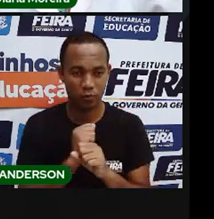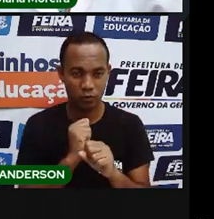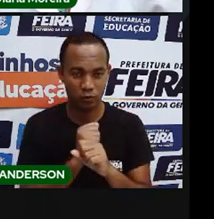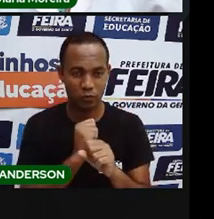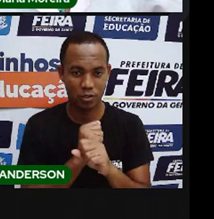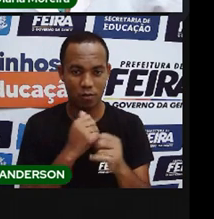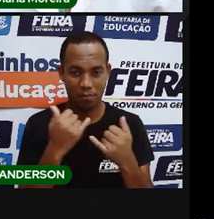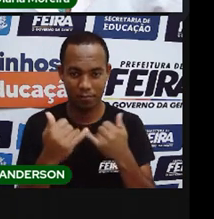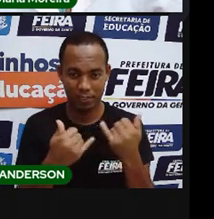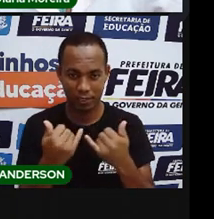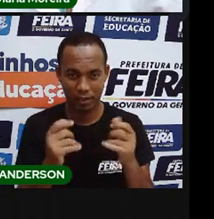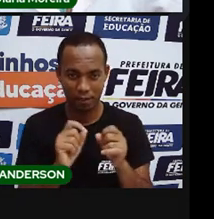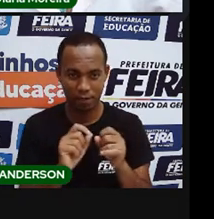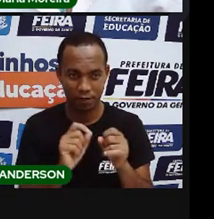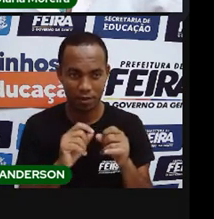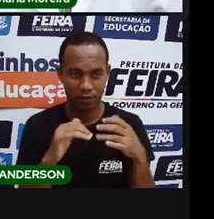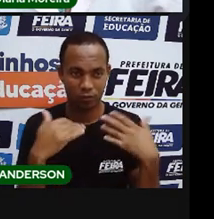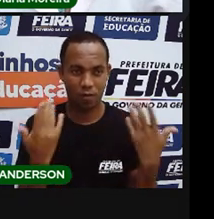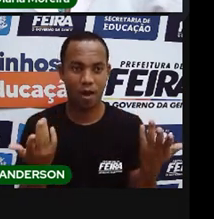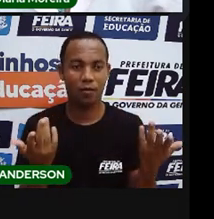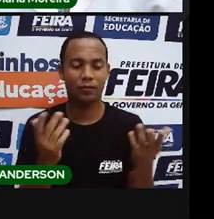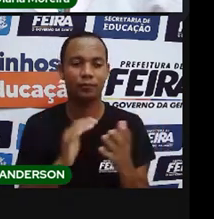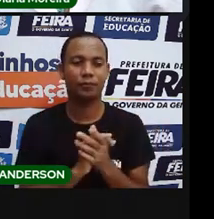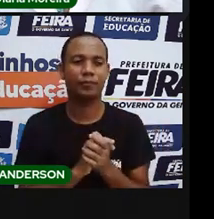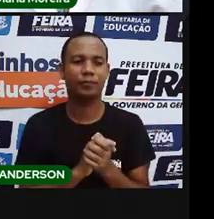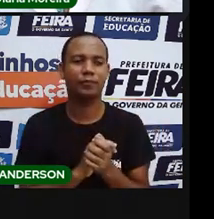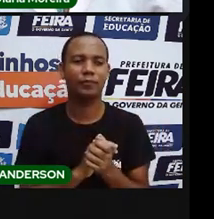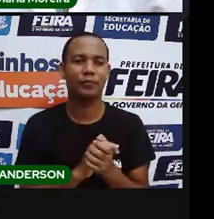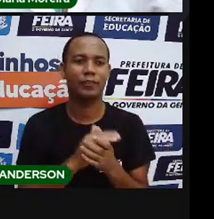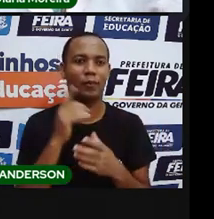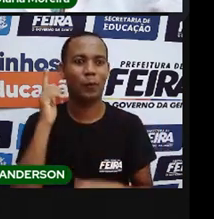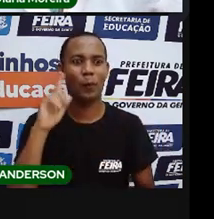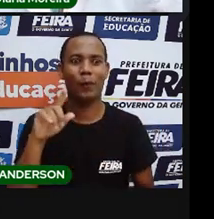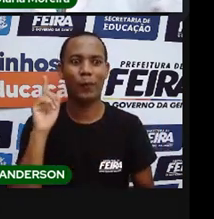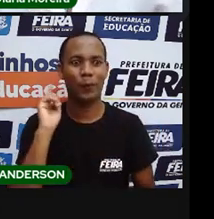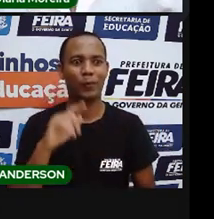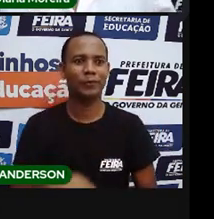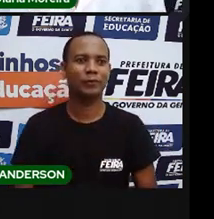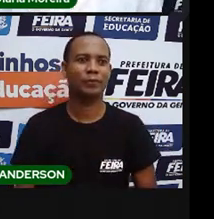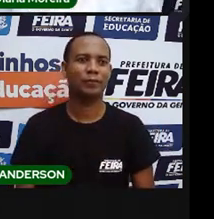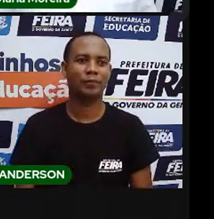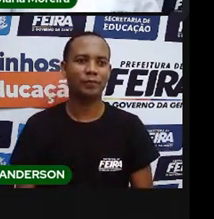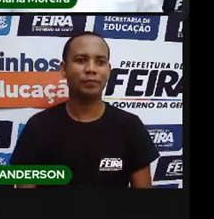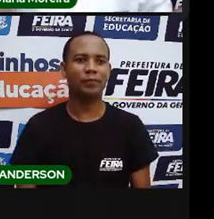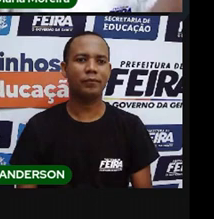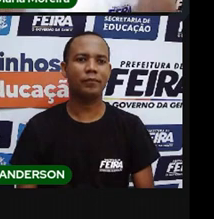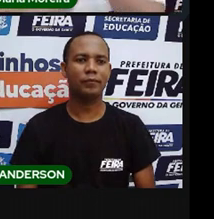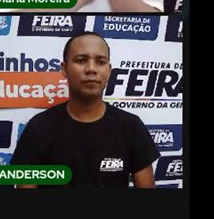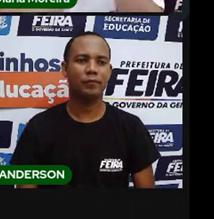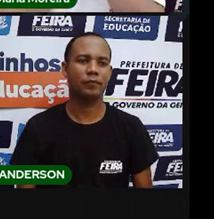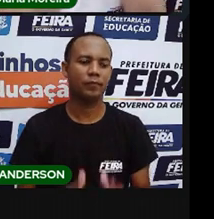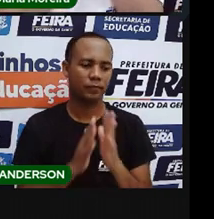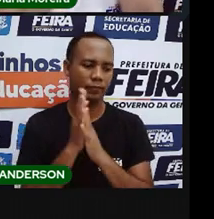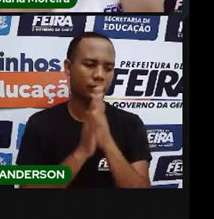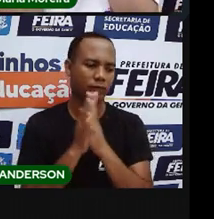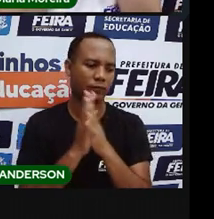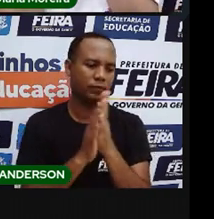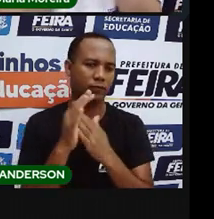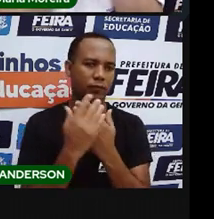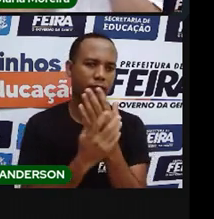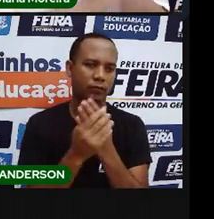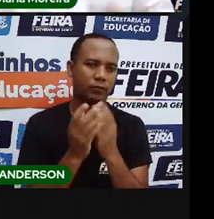brinquedo? Eu suspeito que algum dia, nesse momento, a vai construir um brinquedinho, viu? Então, vamos lá. Lavem as mãos.